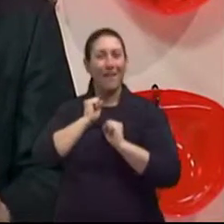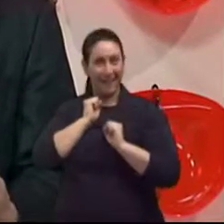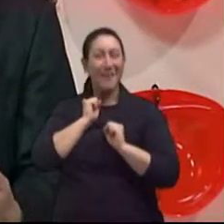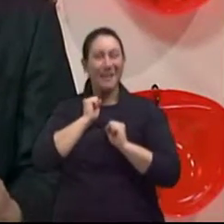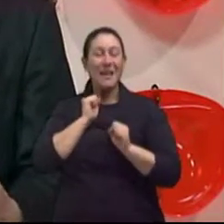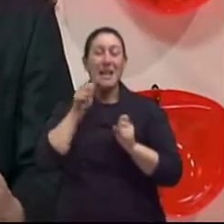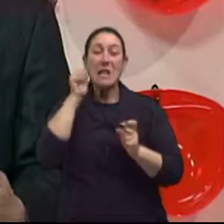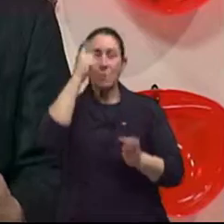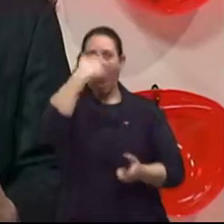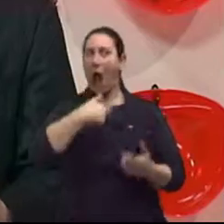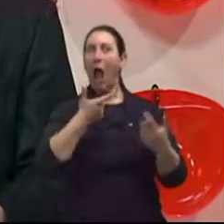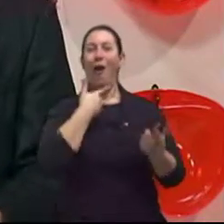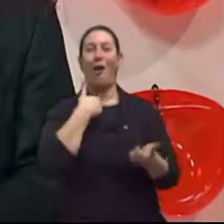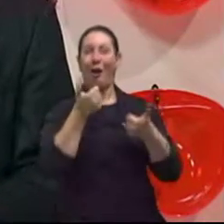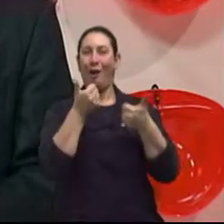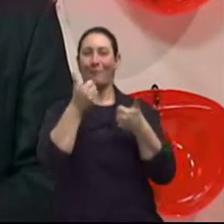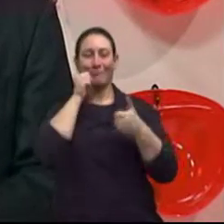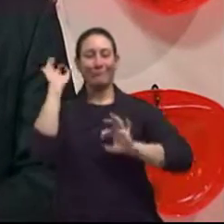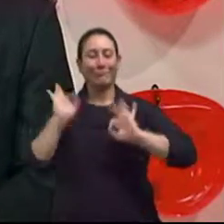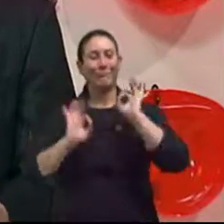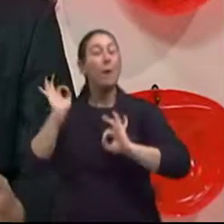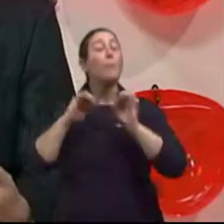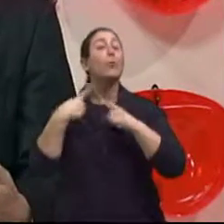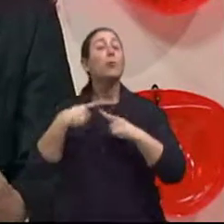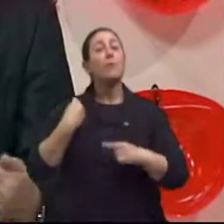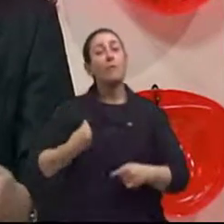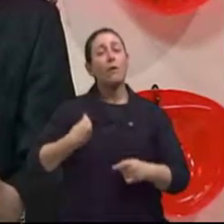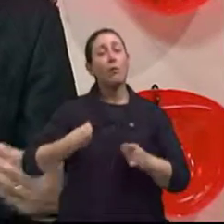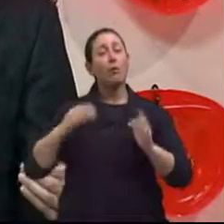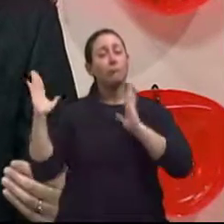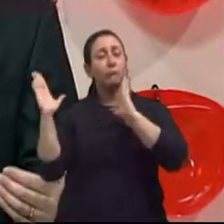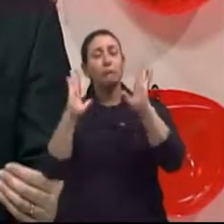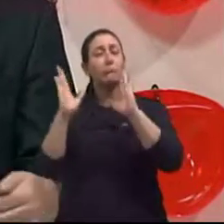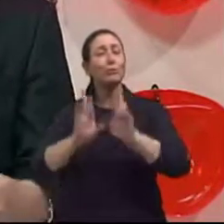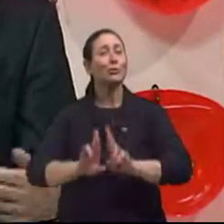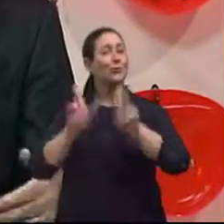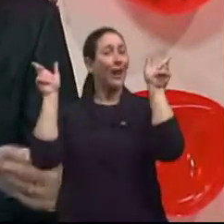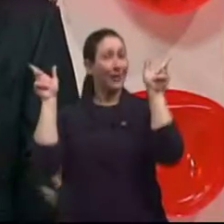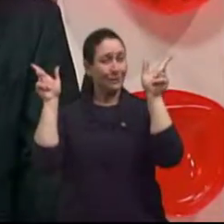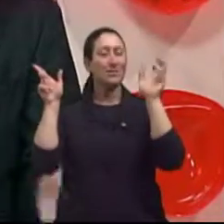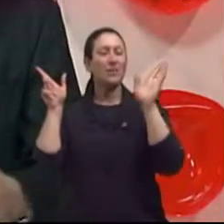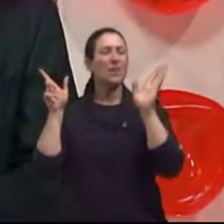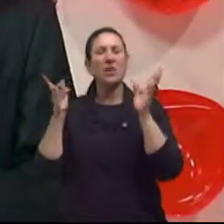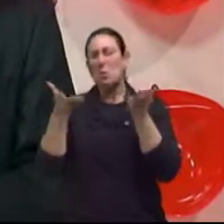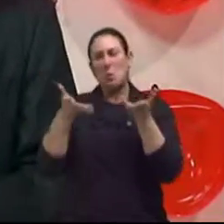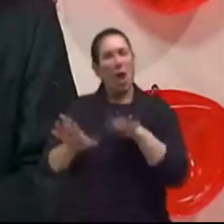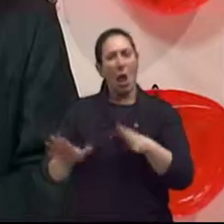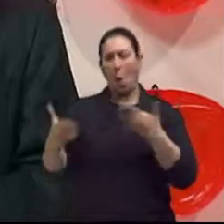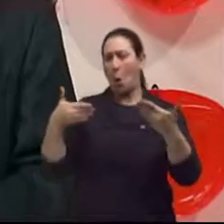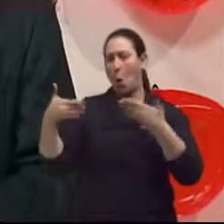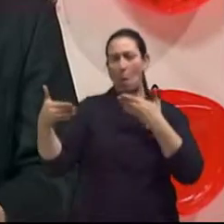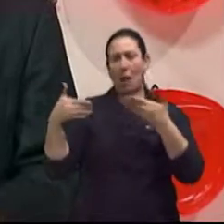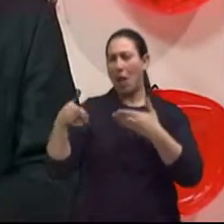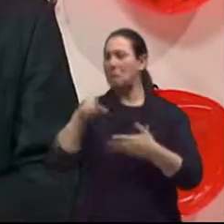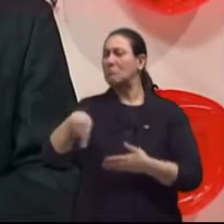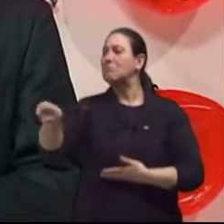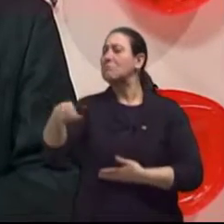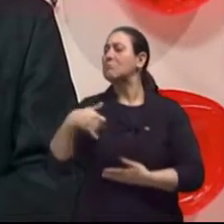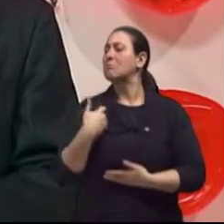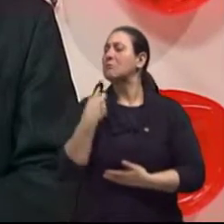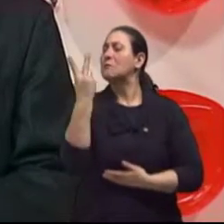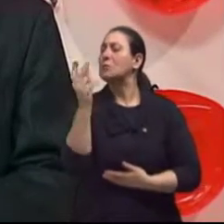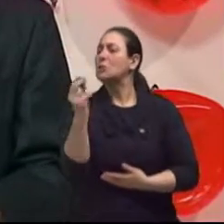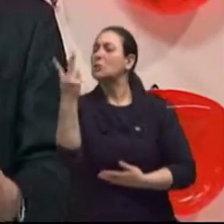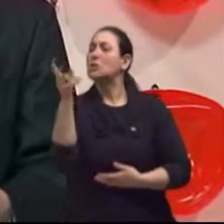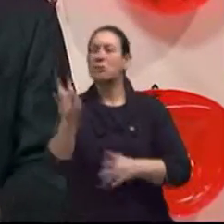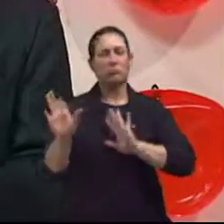muito bem, porque estão numa nova fase e não querem se comparar com as meninas de 20, 20 e